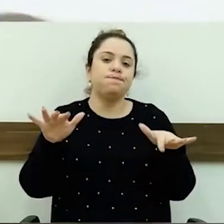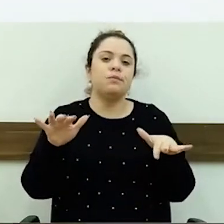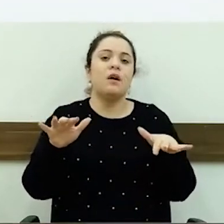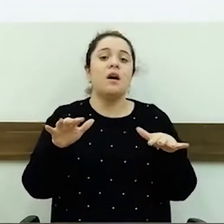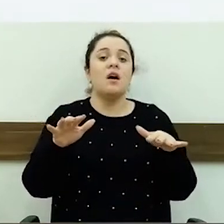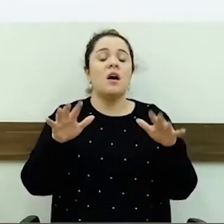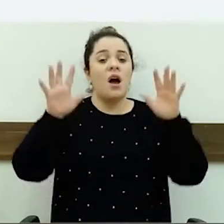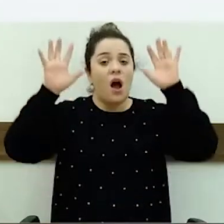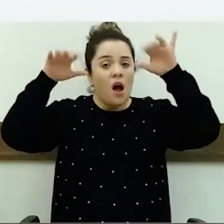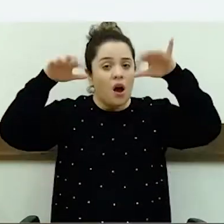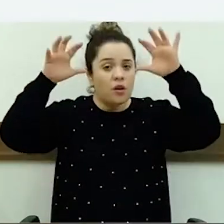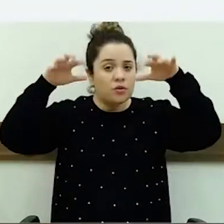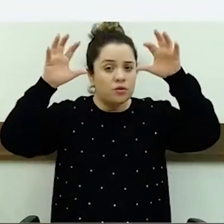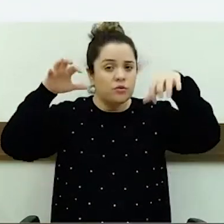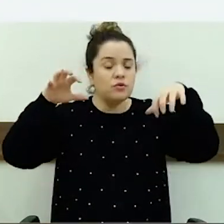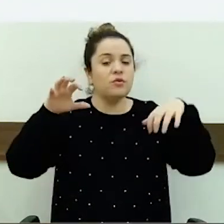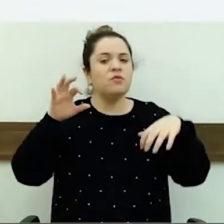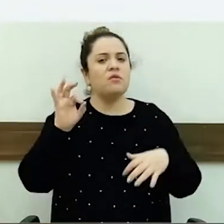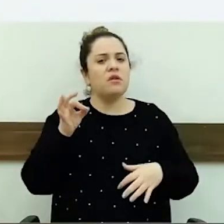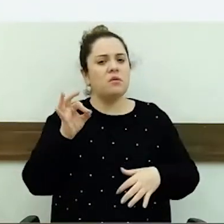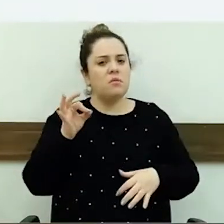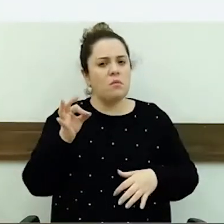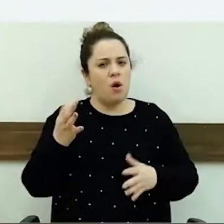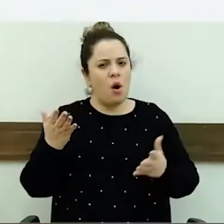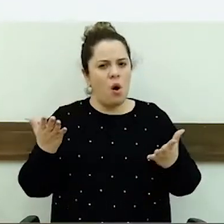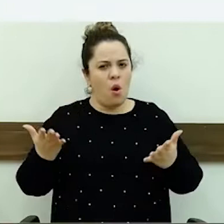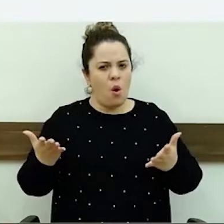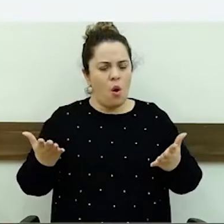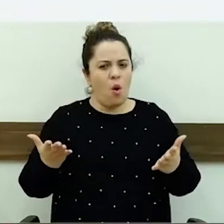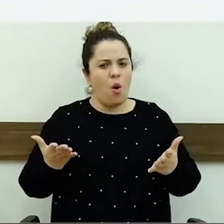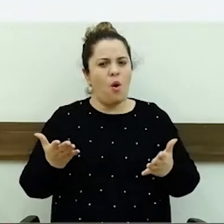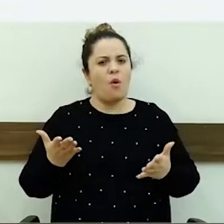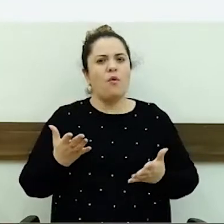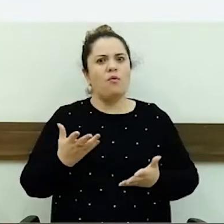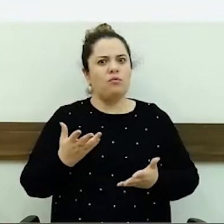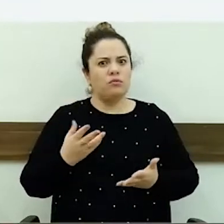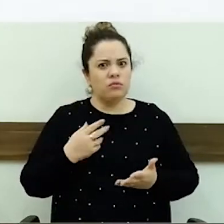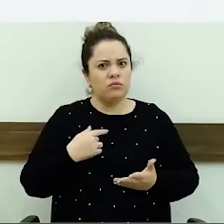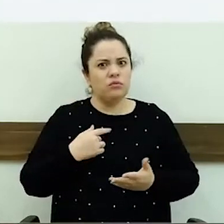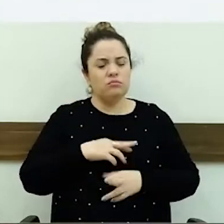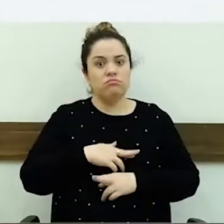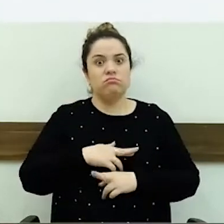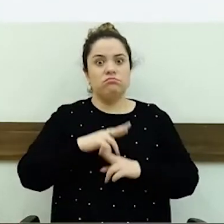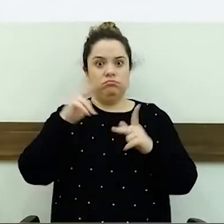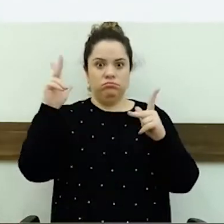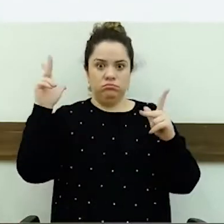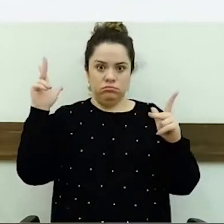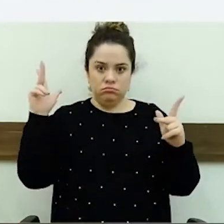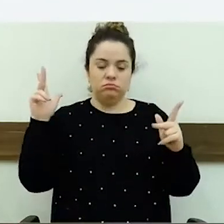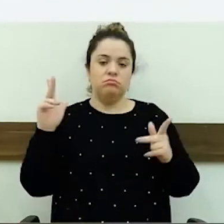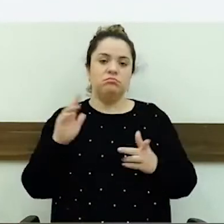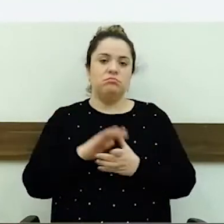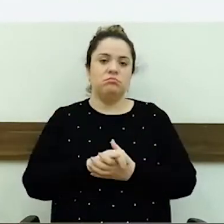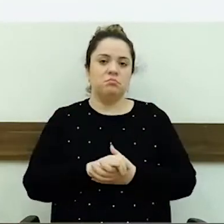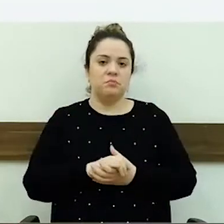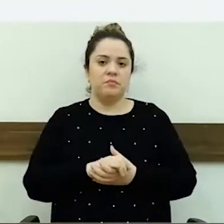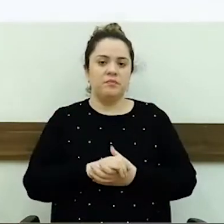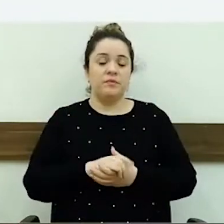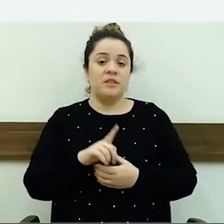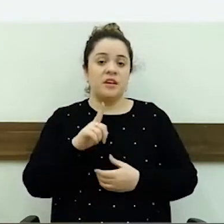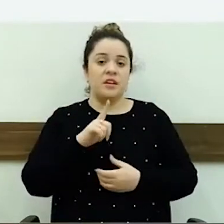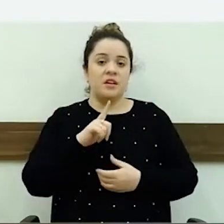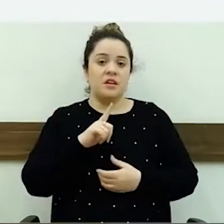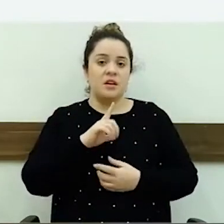a chuva realmente de hoje foi algo bastante fora do contexto comum. Nós tínhamos uma